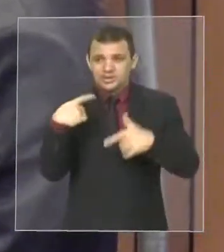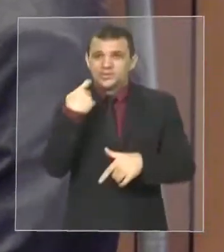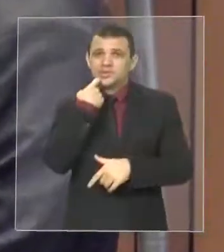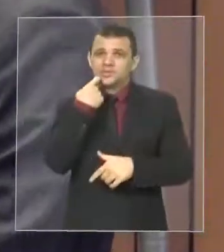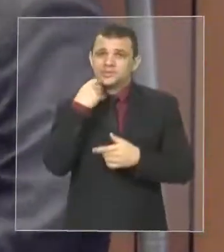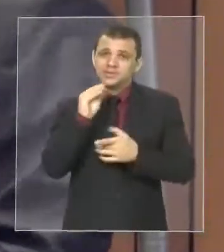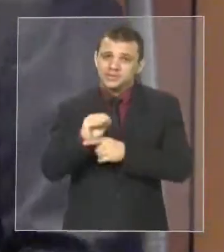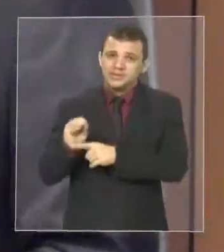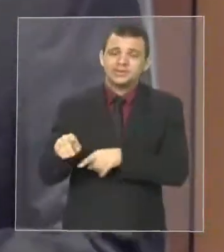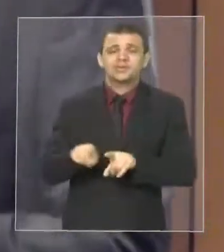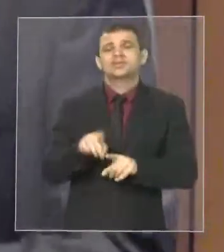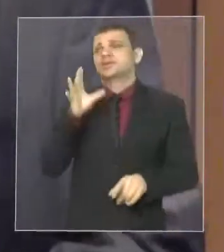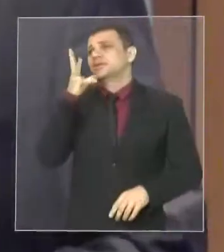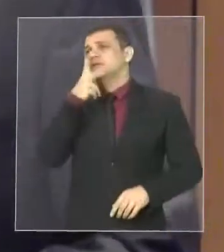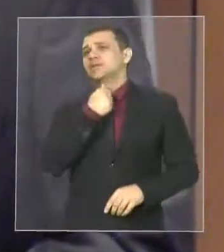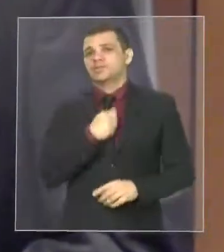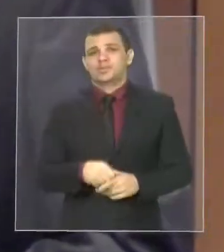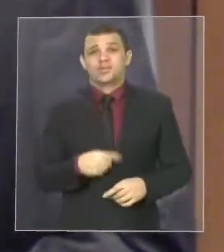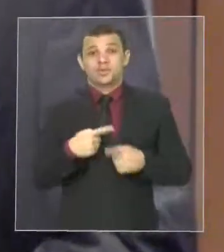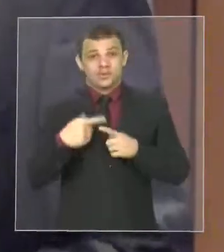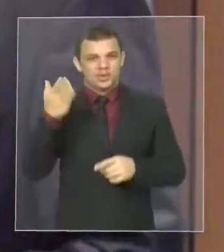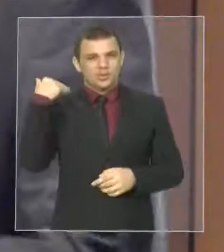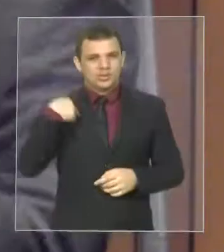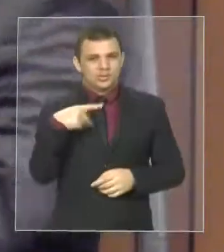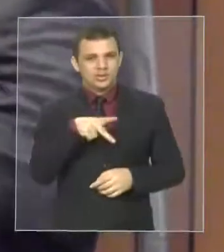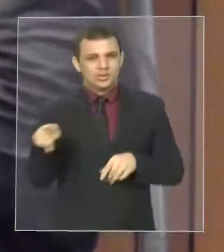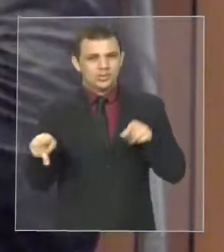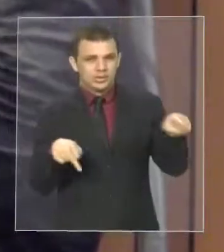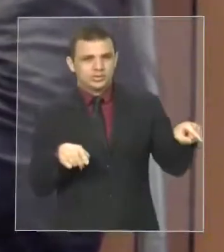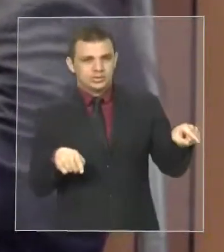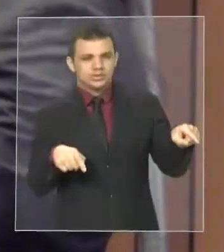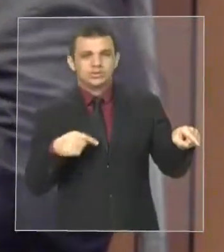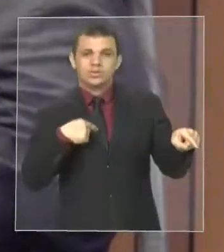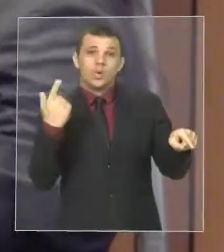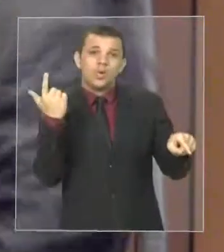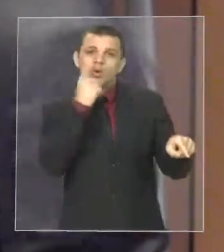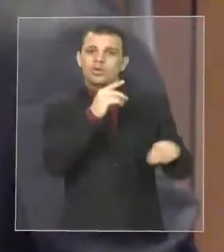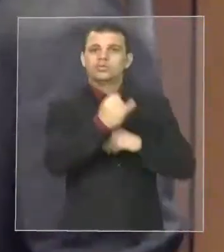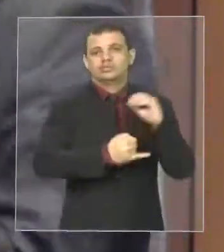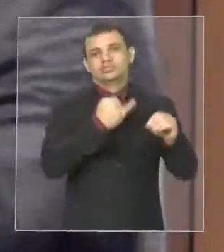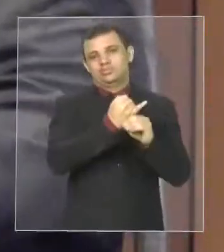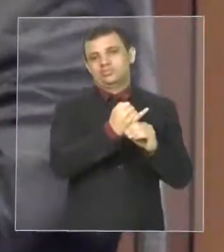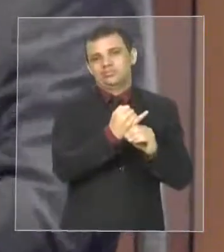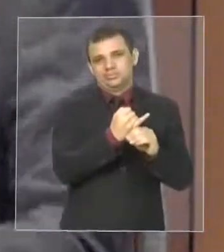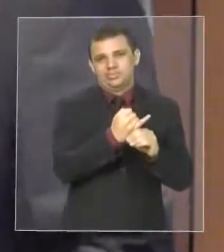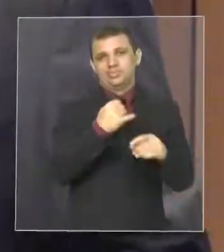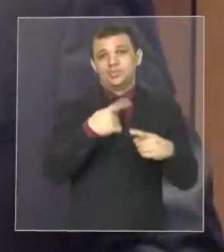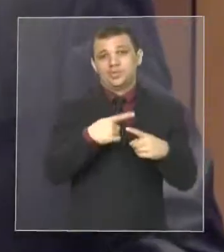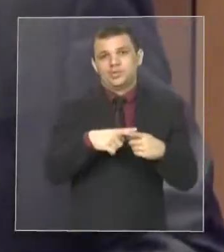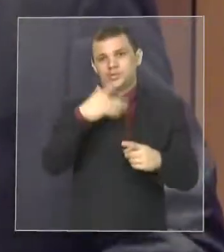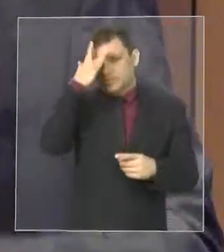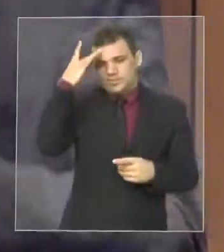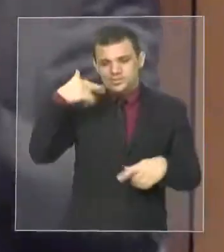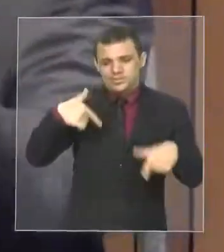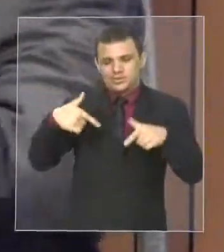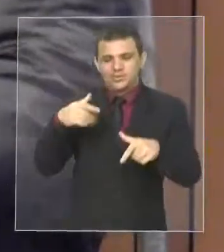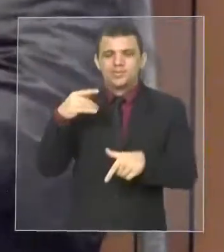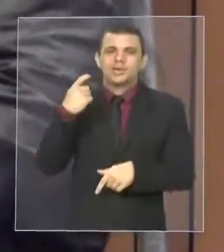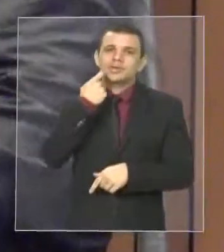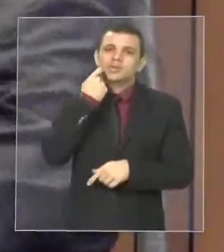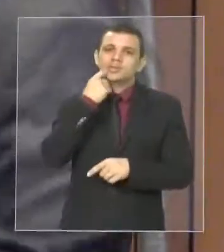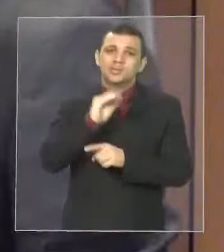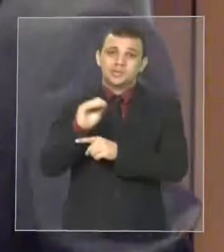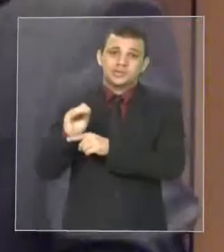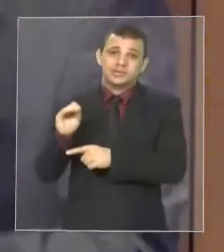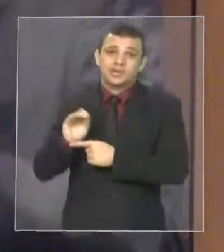superintendente, nós conseguimos emitir online. O agricultor fazia o seu registro em qualquer lugar do Estado. Ficava